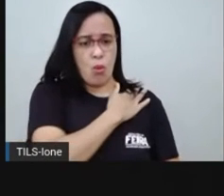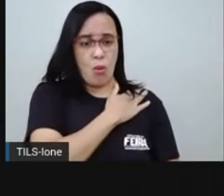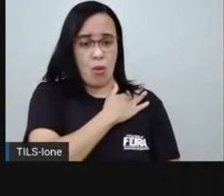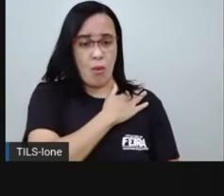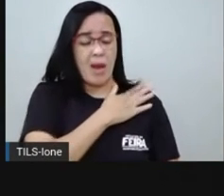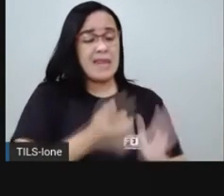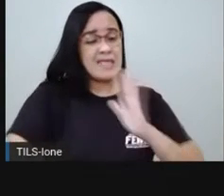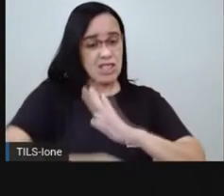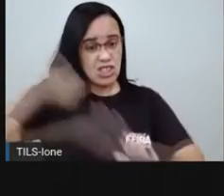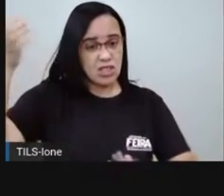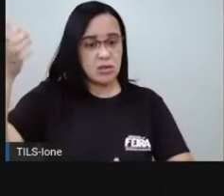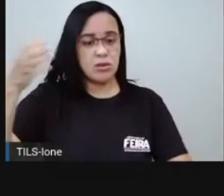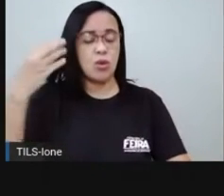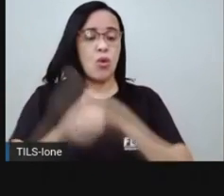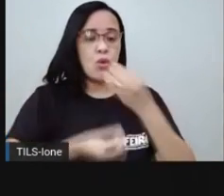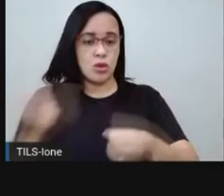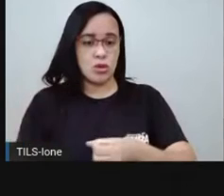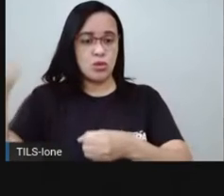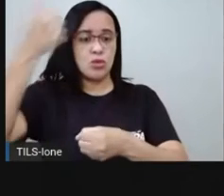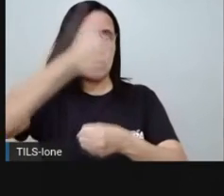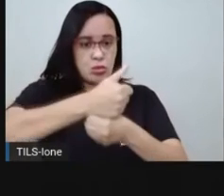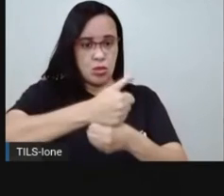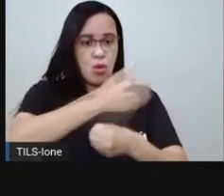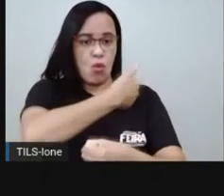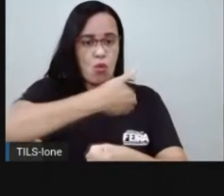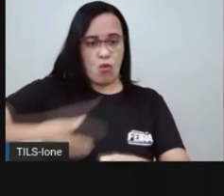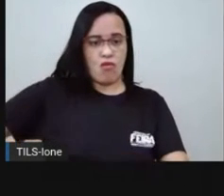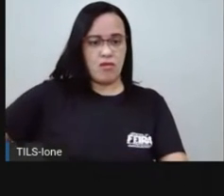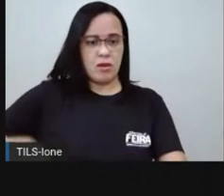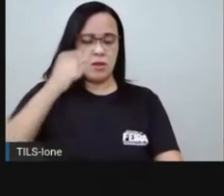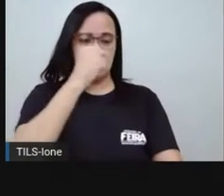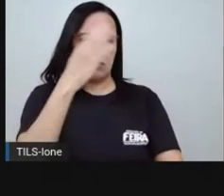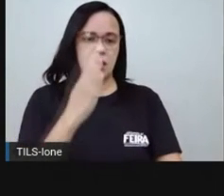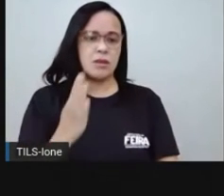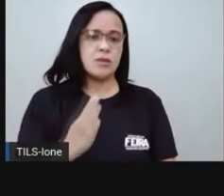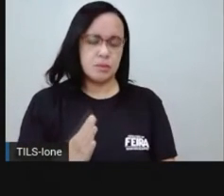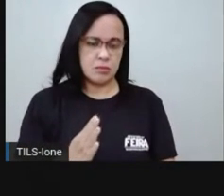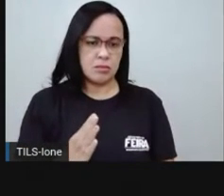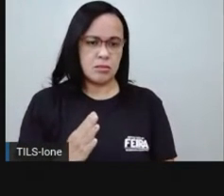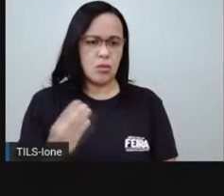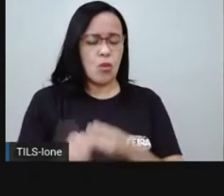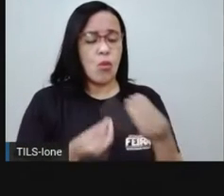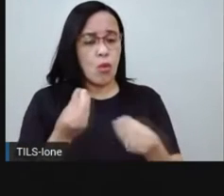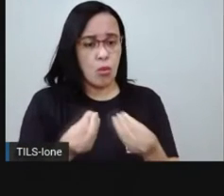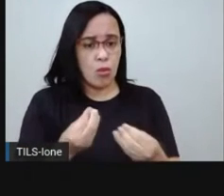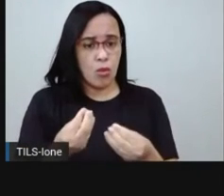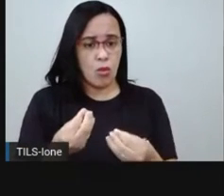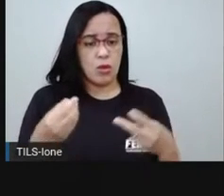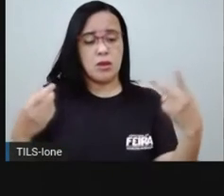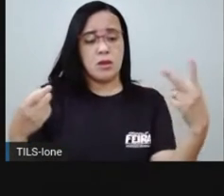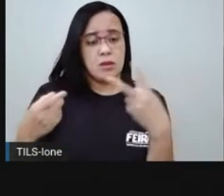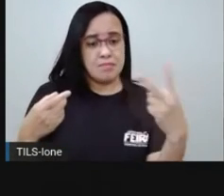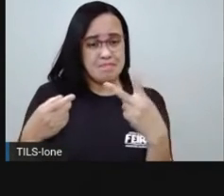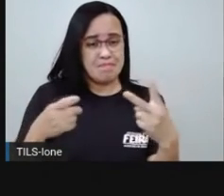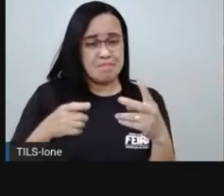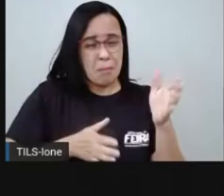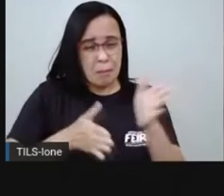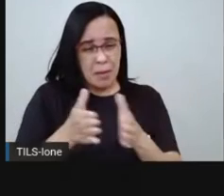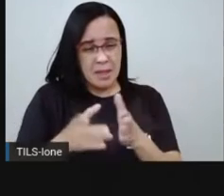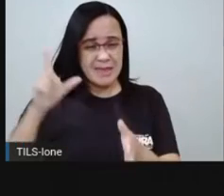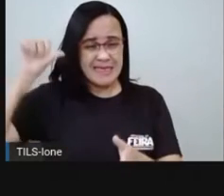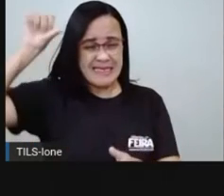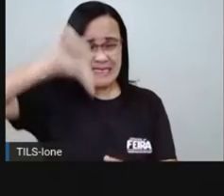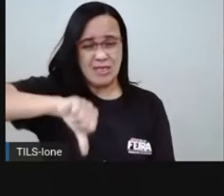Goulart e assumiram o governo do Brasil no segundo pior momento da nossa história.